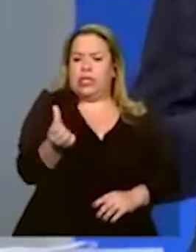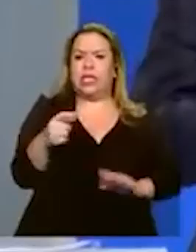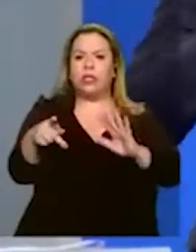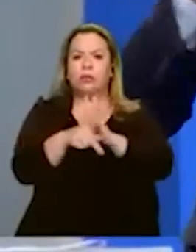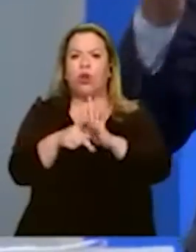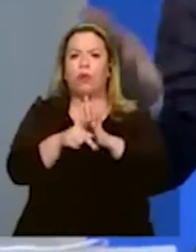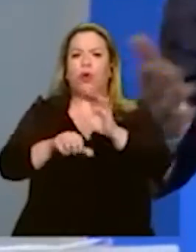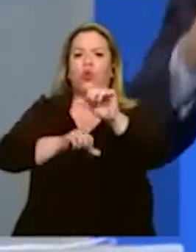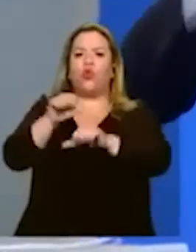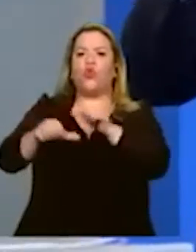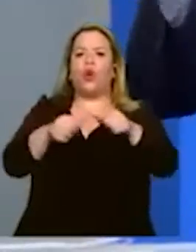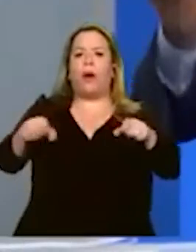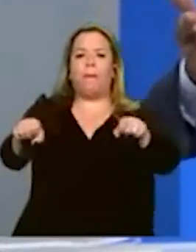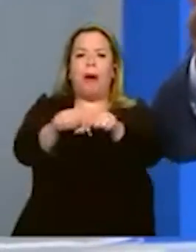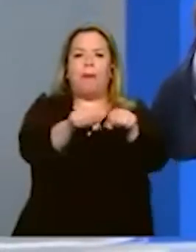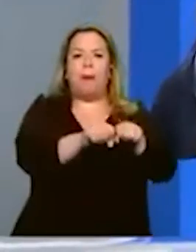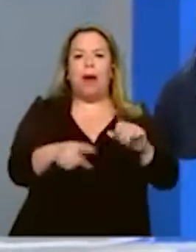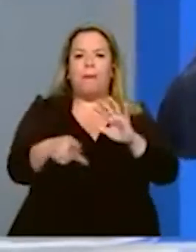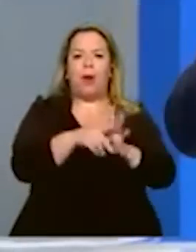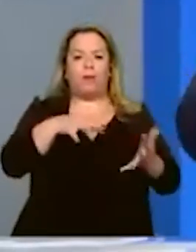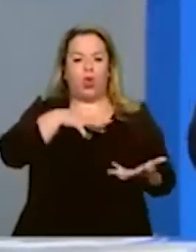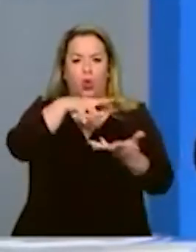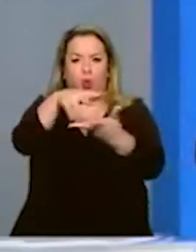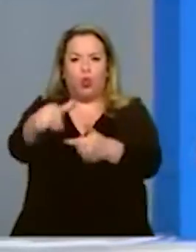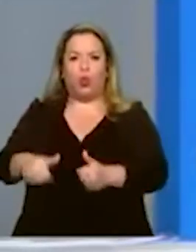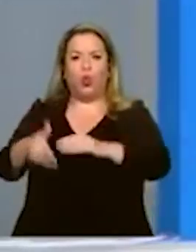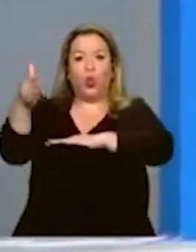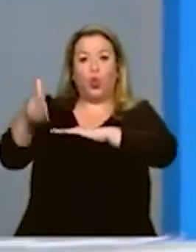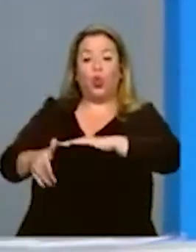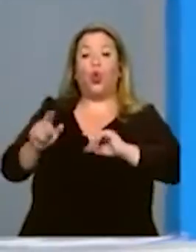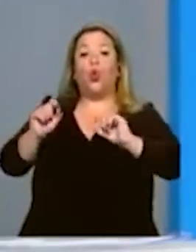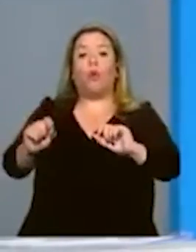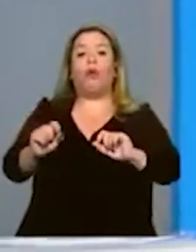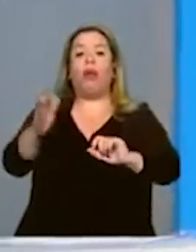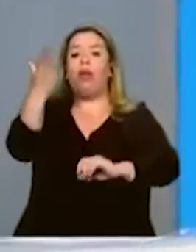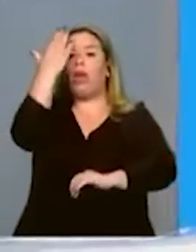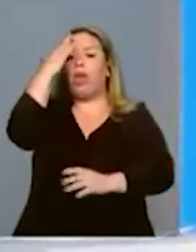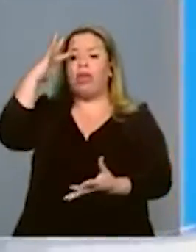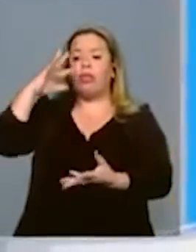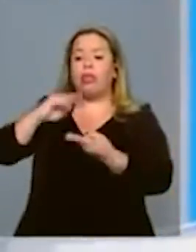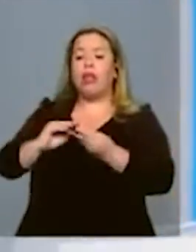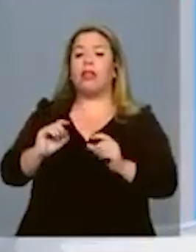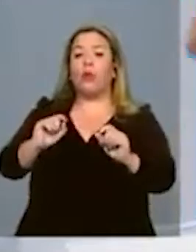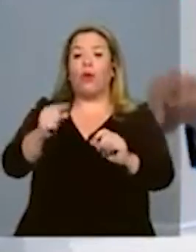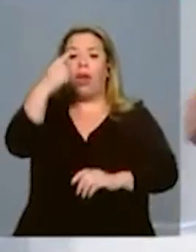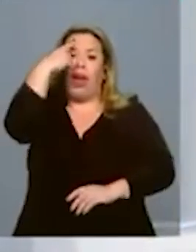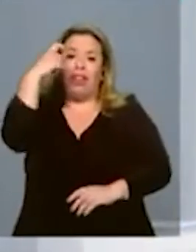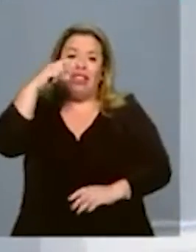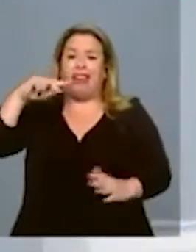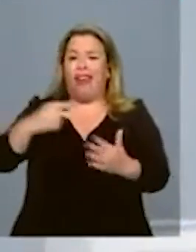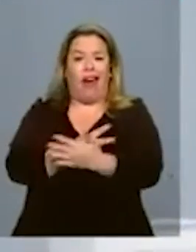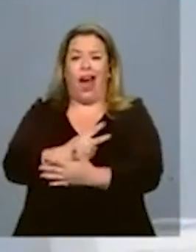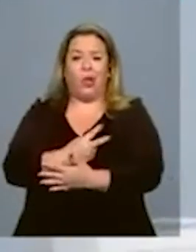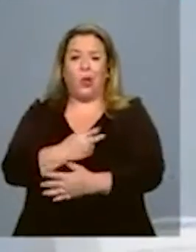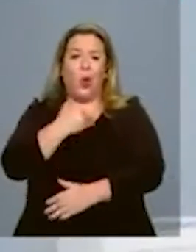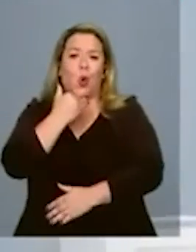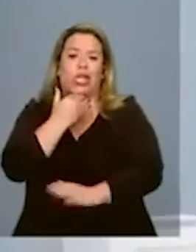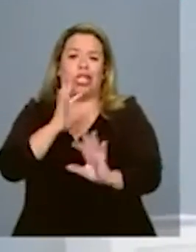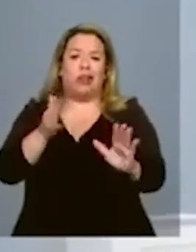Porque o mundo moderno concluiu que essa ideia é uma ideia que deu errado.